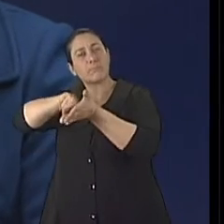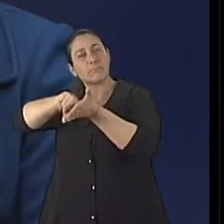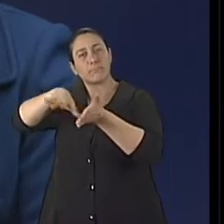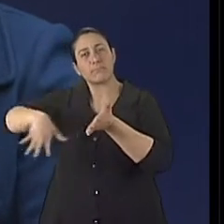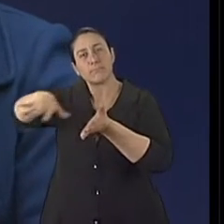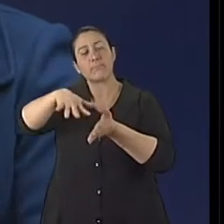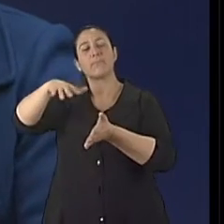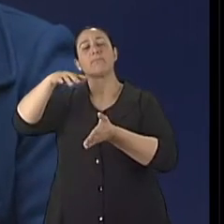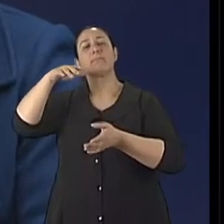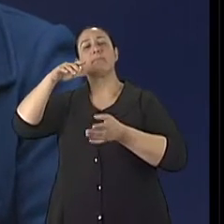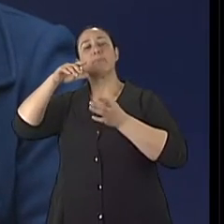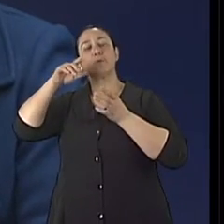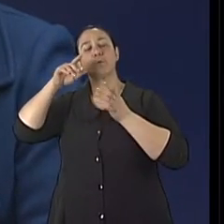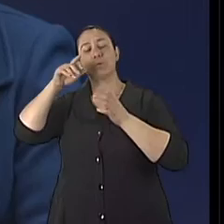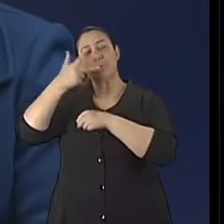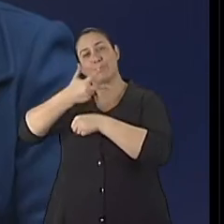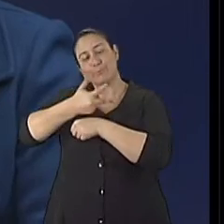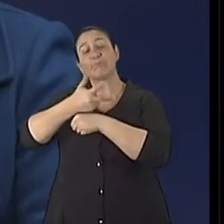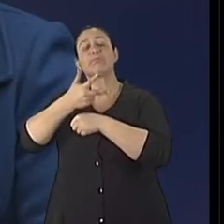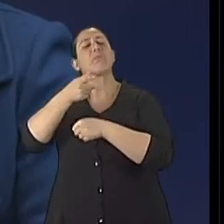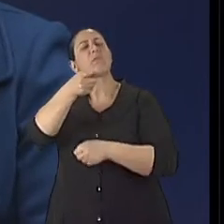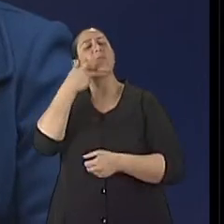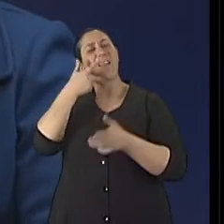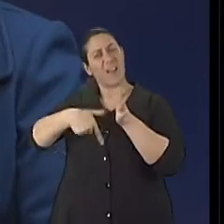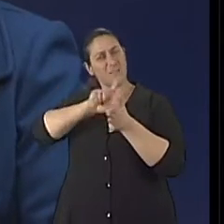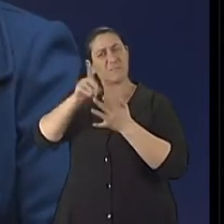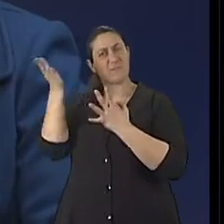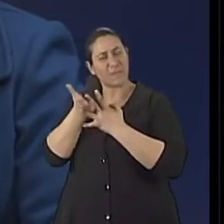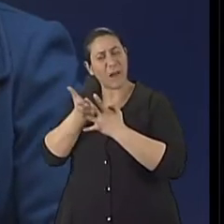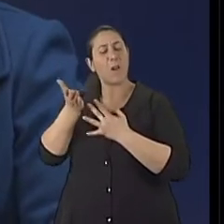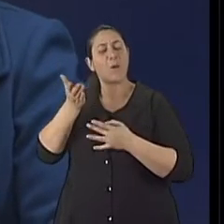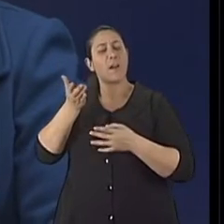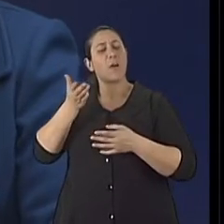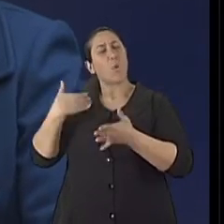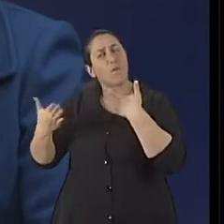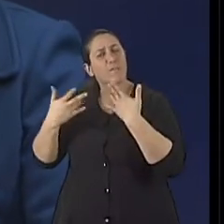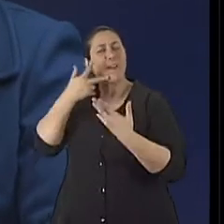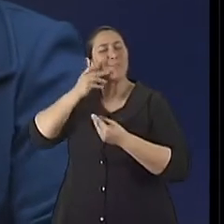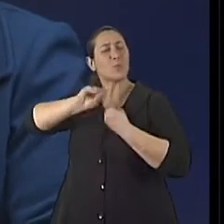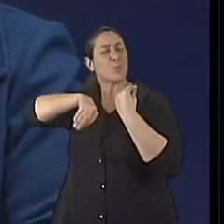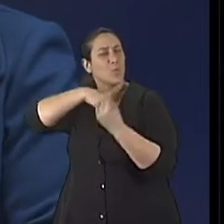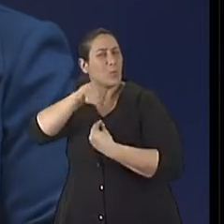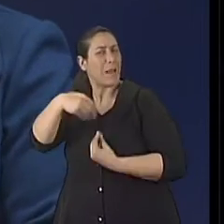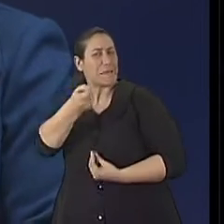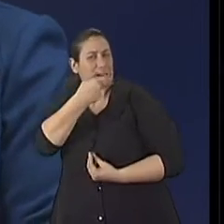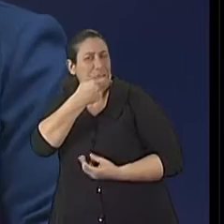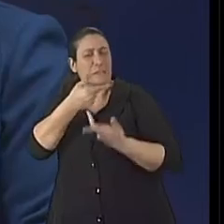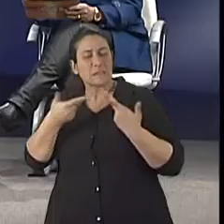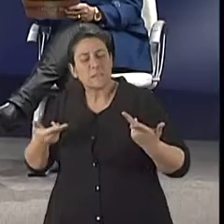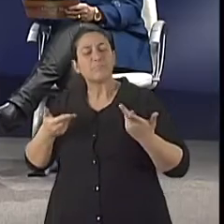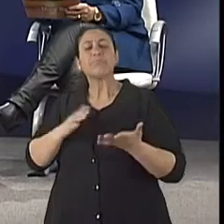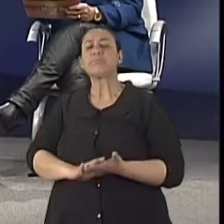da automedicação, antes um pouquinho do intervalo, né? A gente falava dessa mistura. Eu queria pegar uma questão, Maria Cristina,